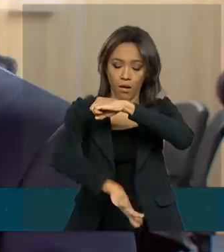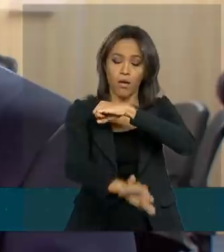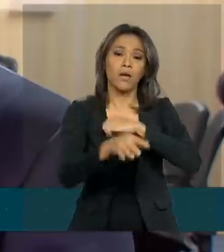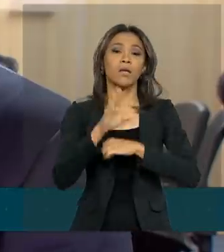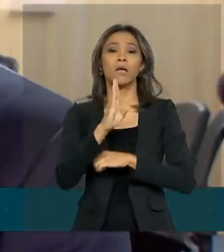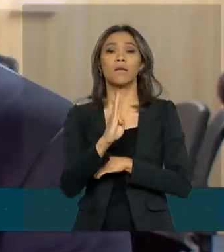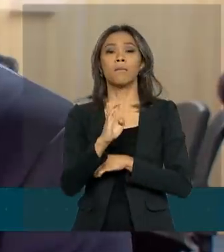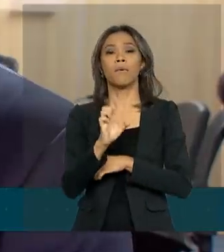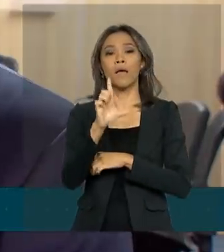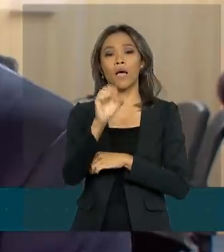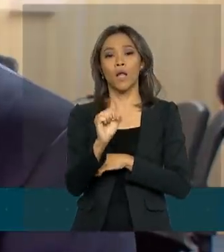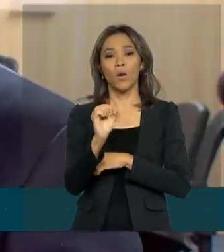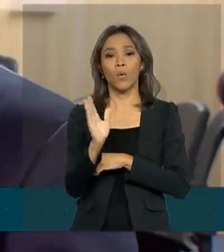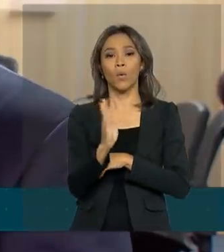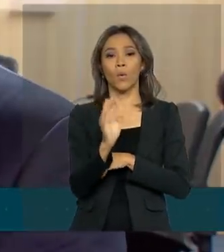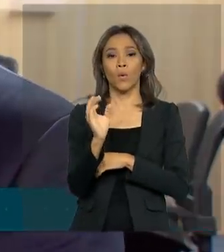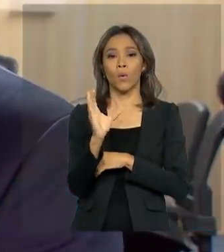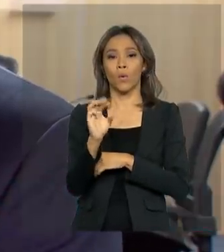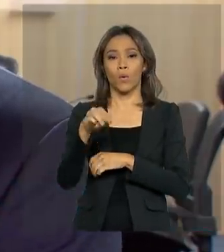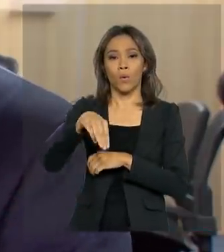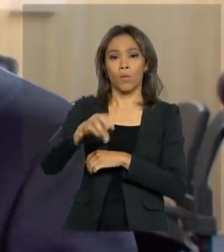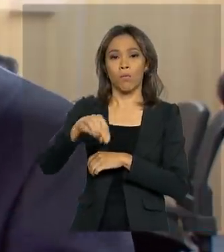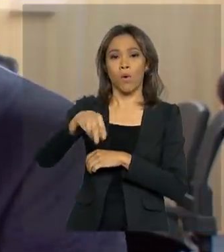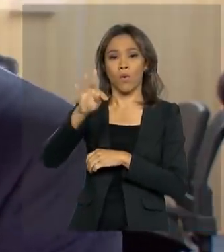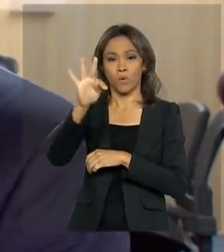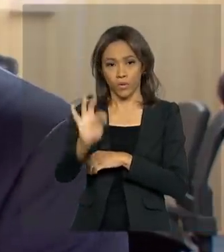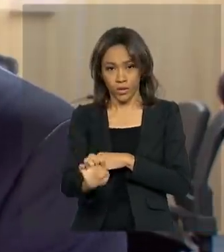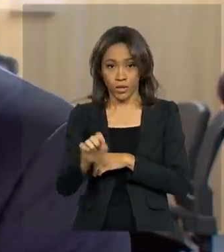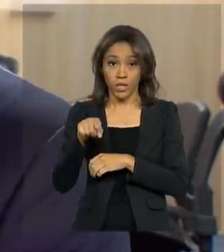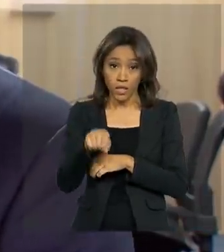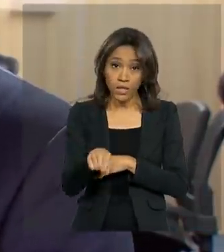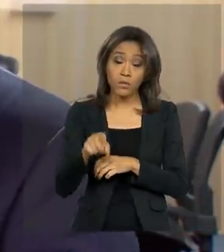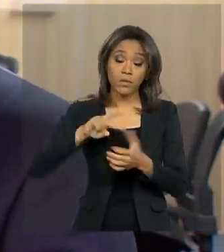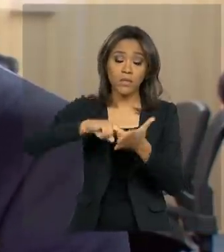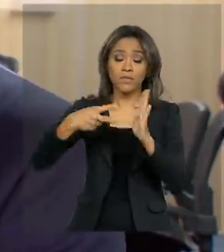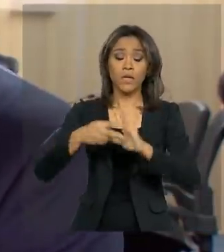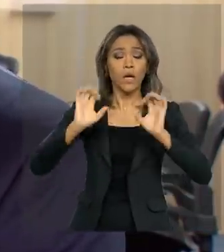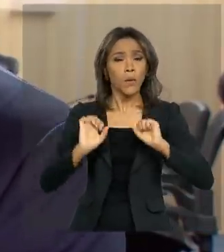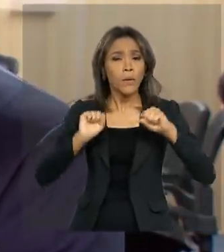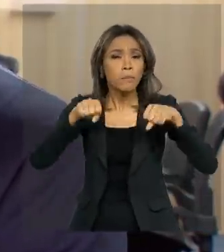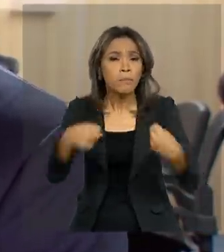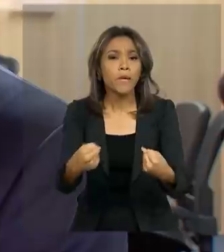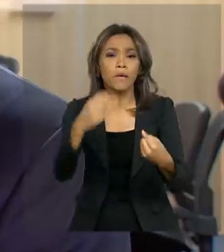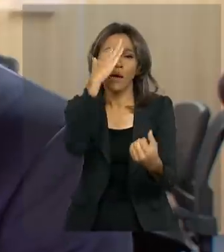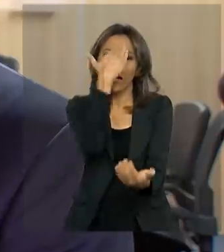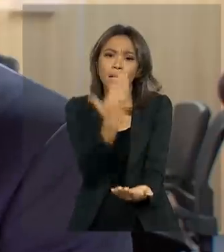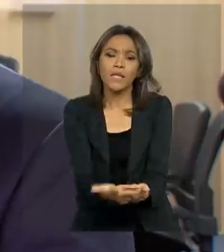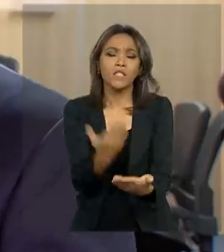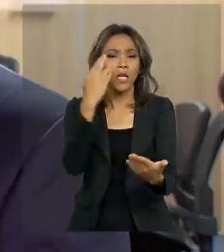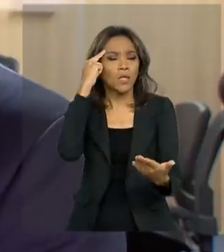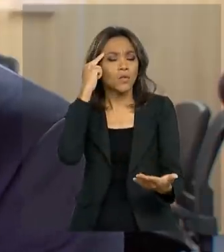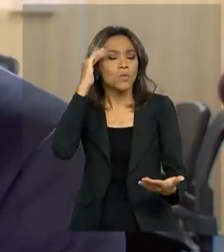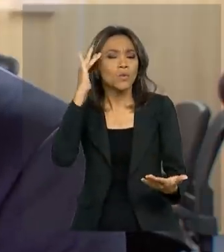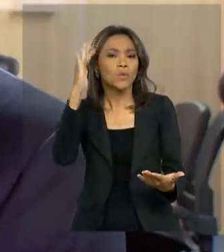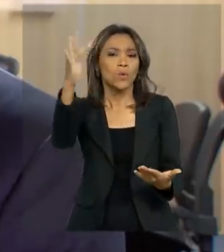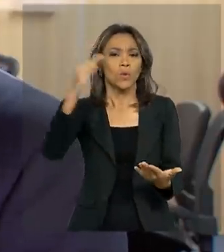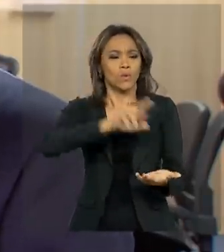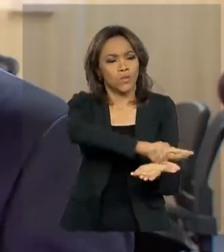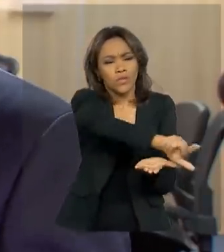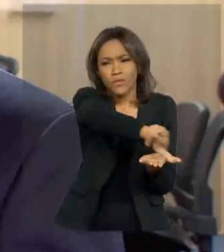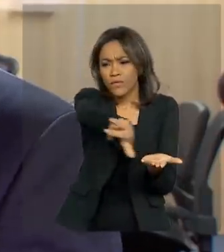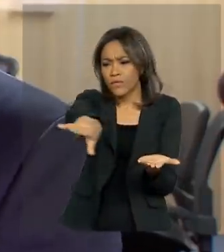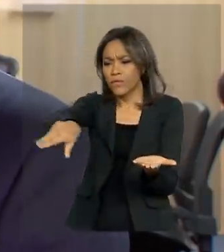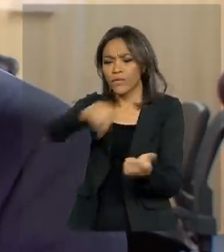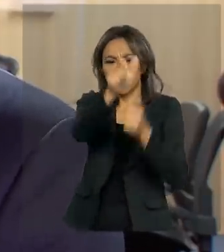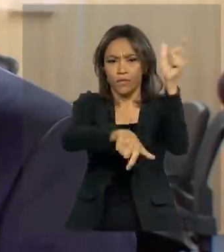também o empenho, a dedicação, a força de vontade e, sobretudo, acreditar em um sonho de diversos brasileiros.